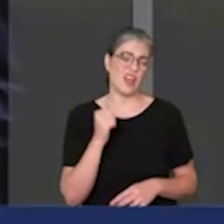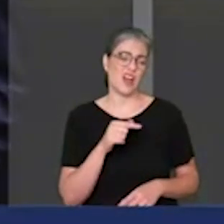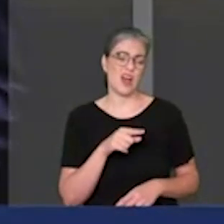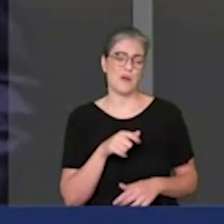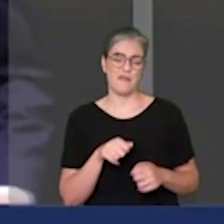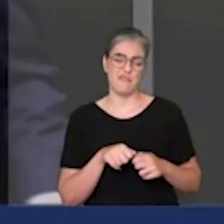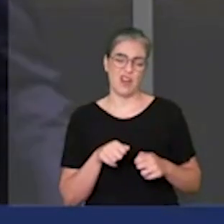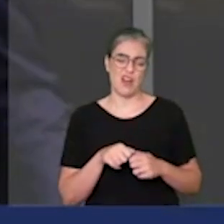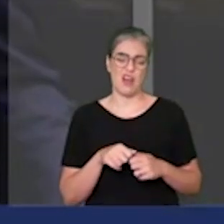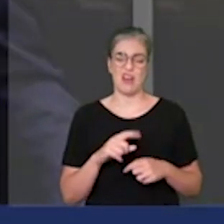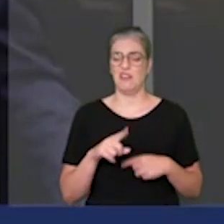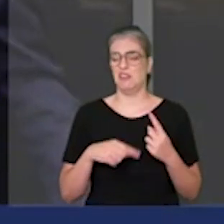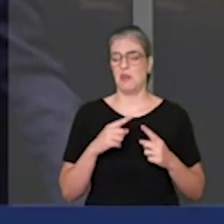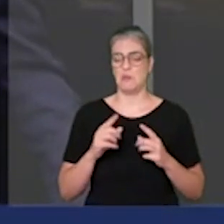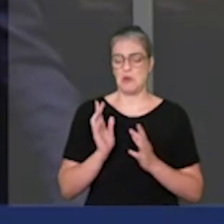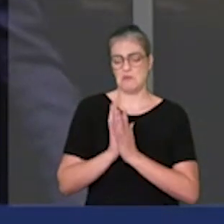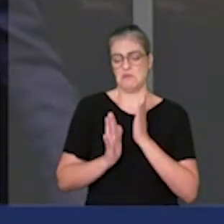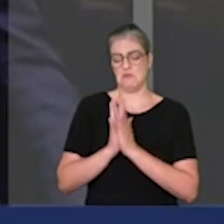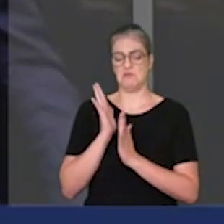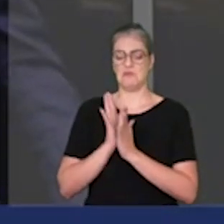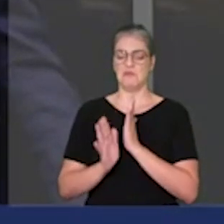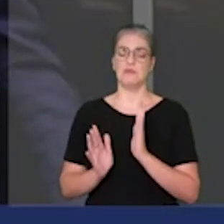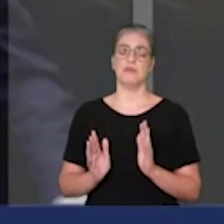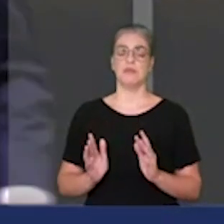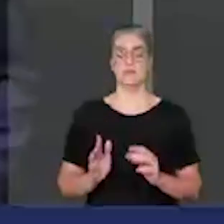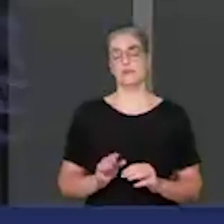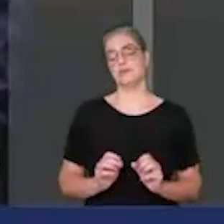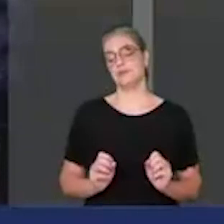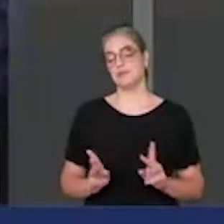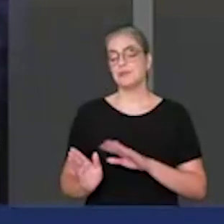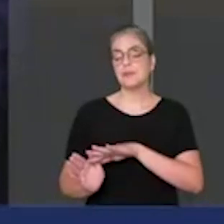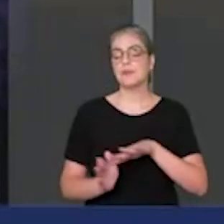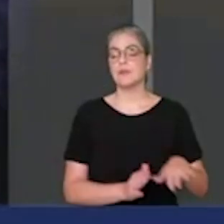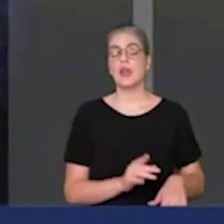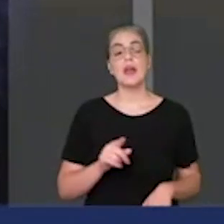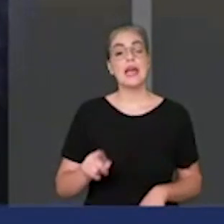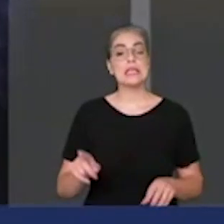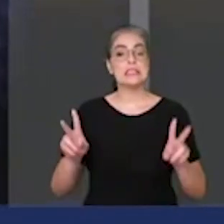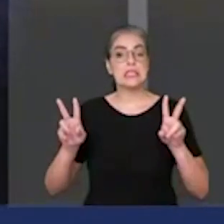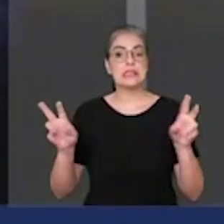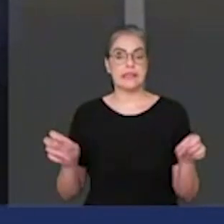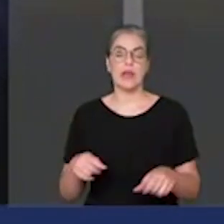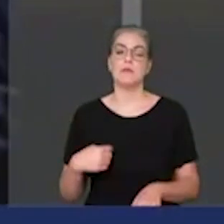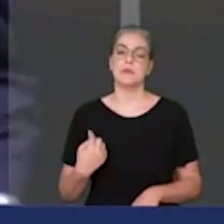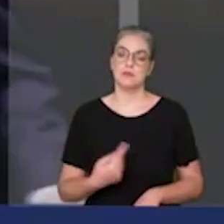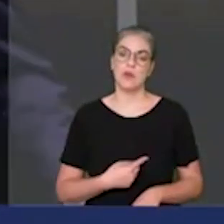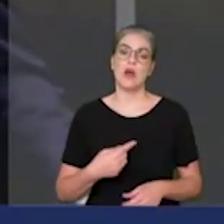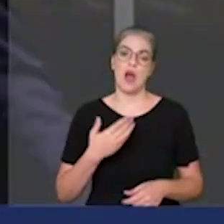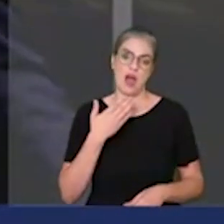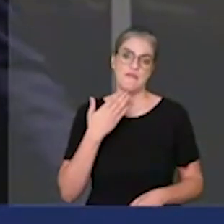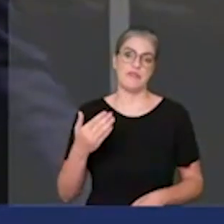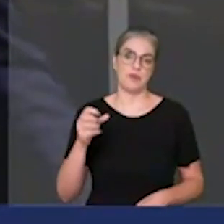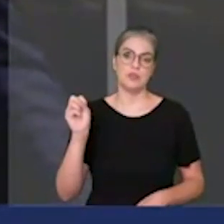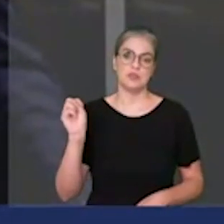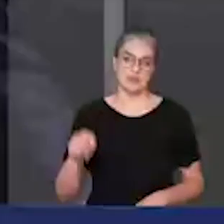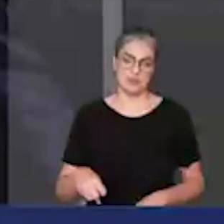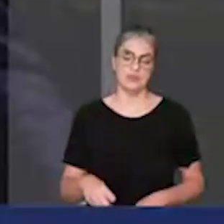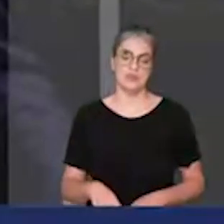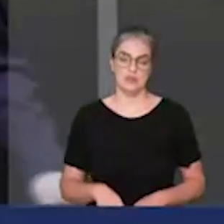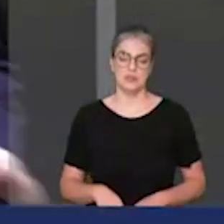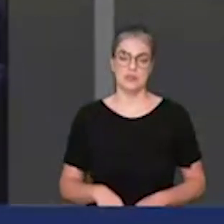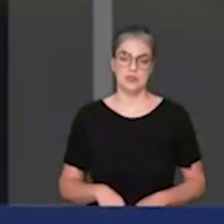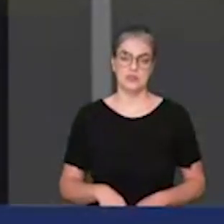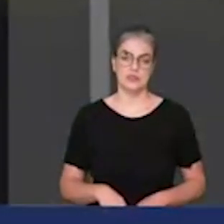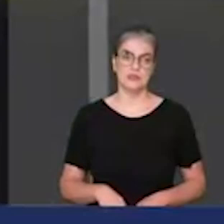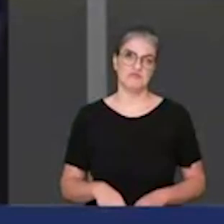Nós somos favoráveis a esse acordo internacional em matéria penal no Mercosul e queremos acrescentar, portanto, que